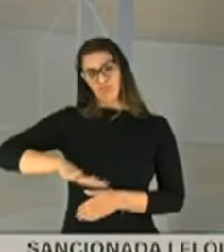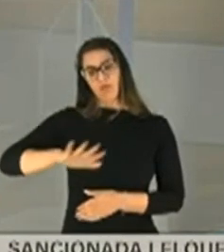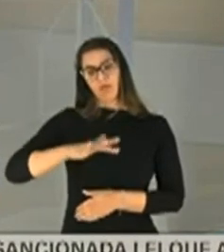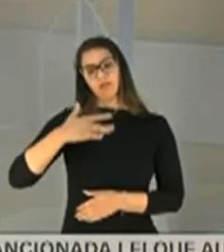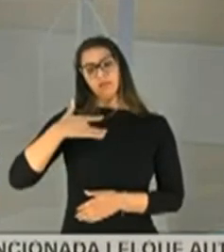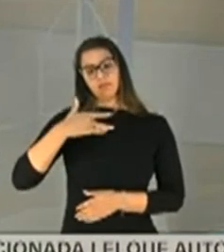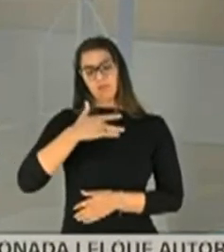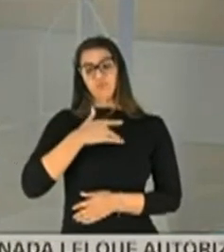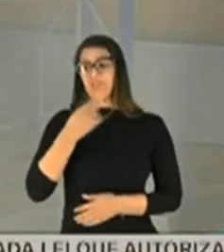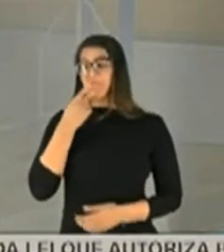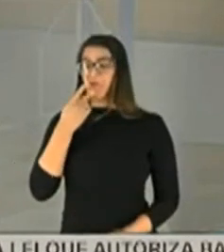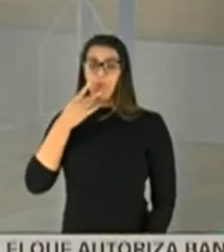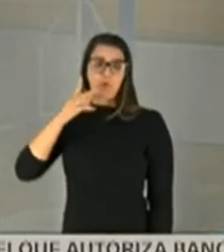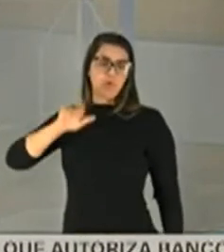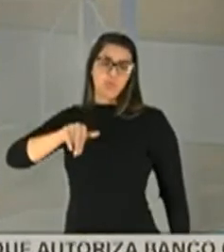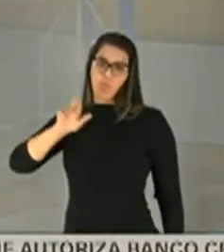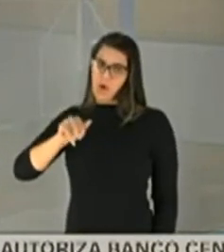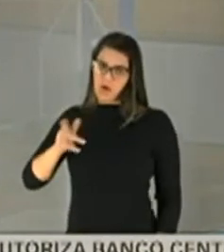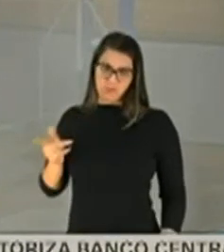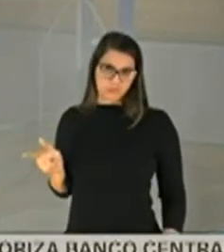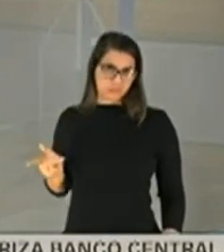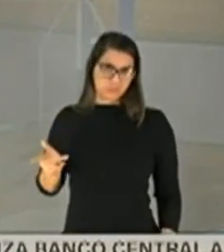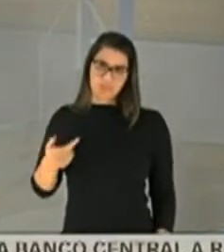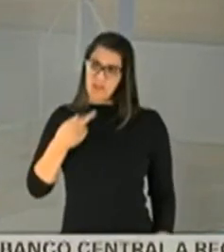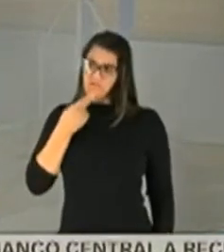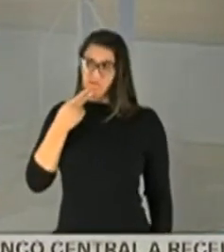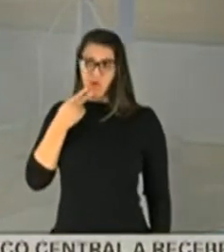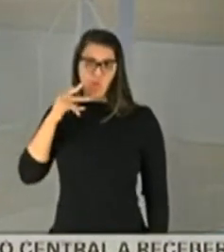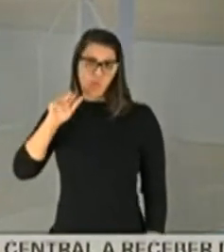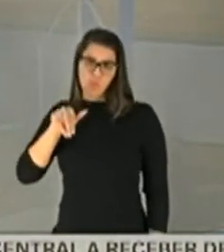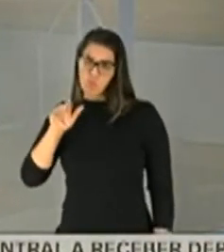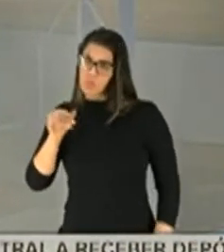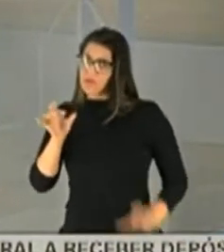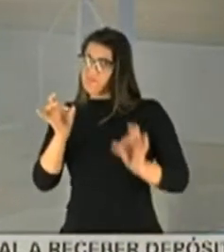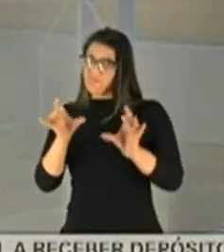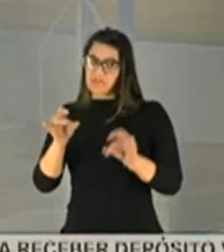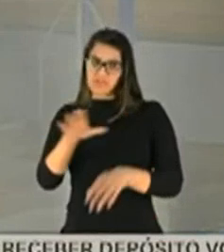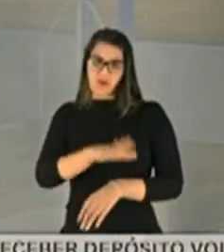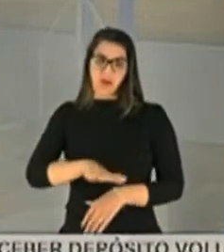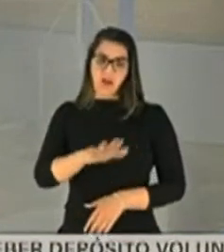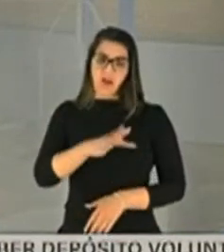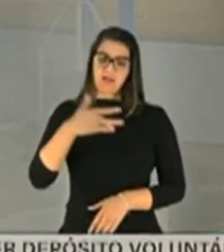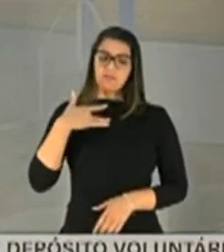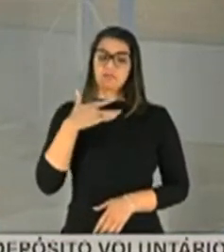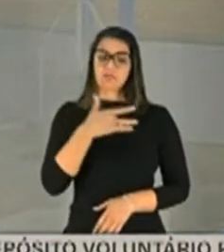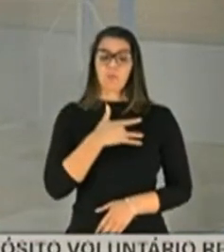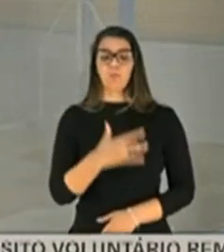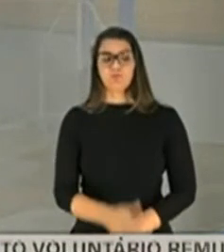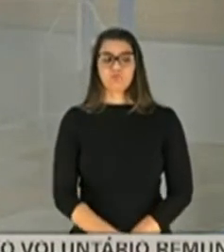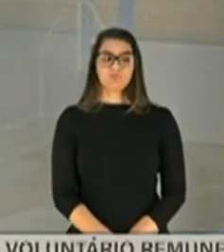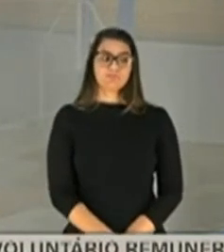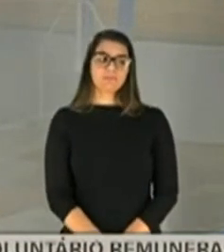efetivamente vendido isso, tratado sobre esse assunto.